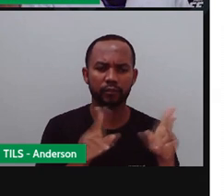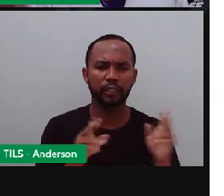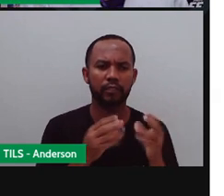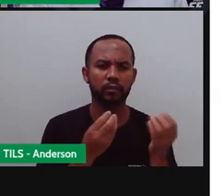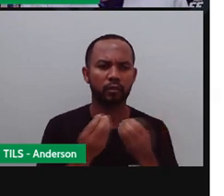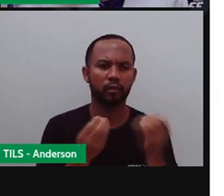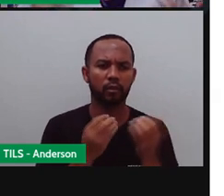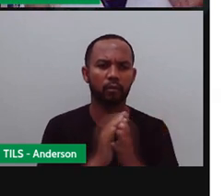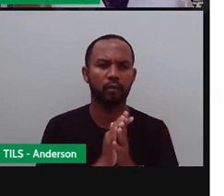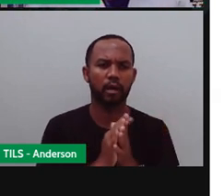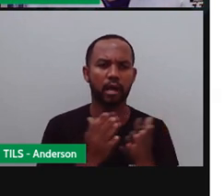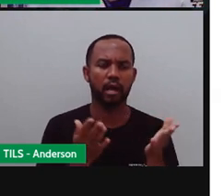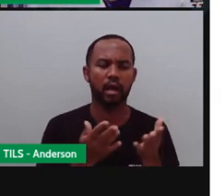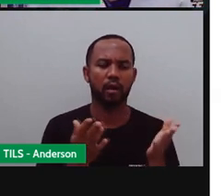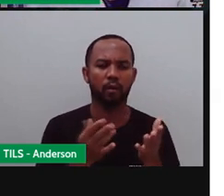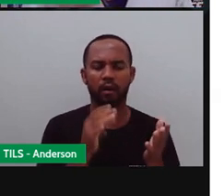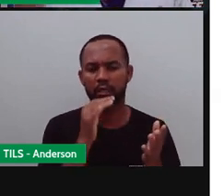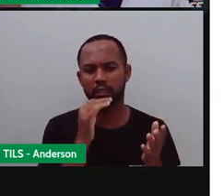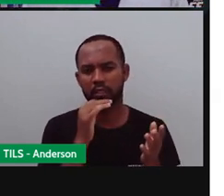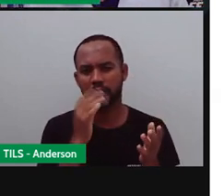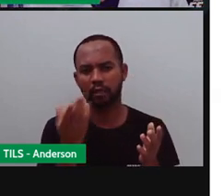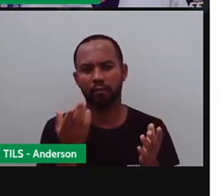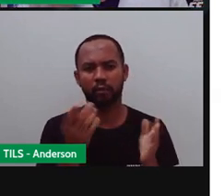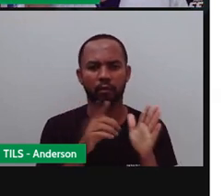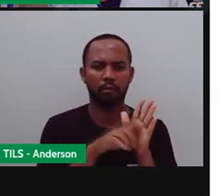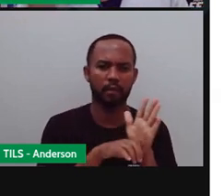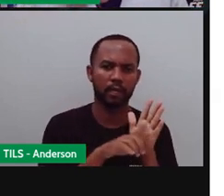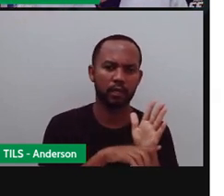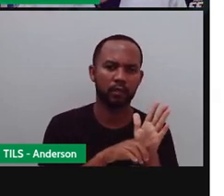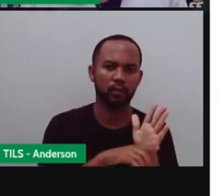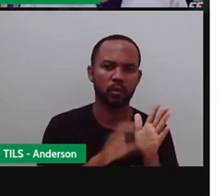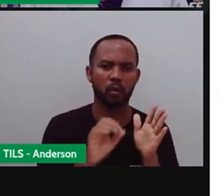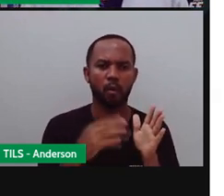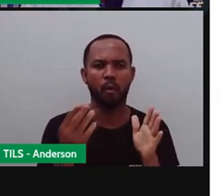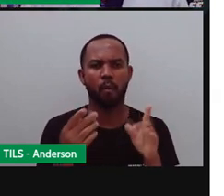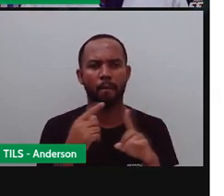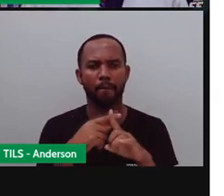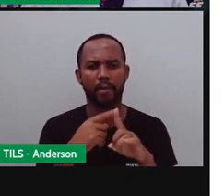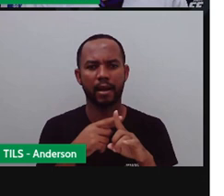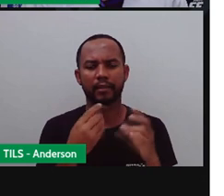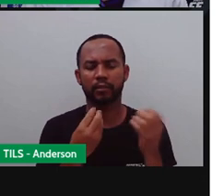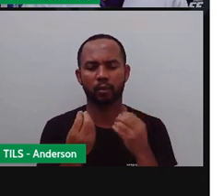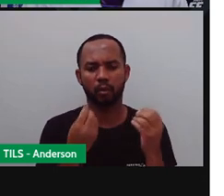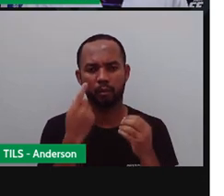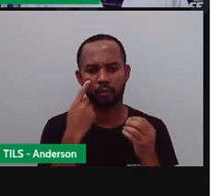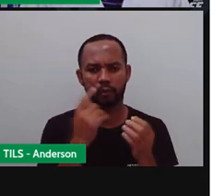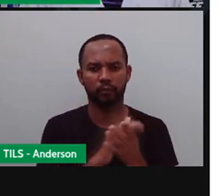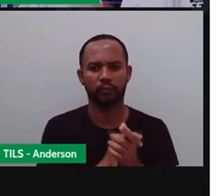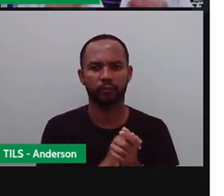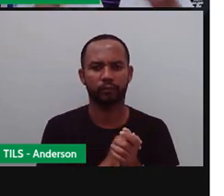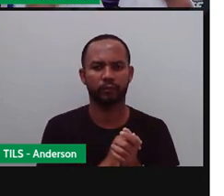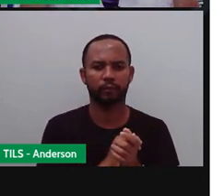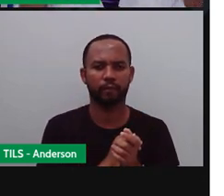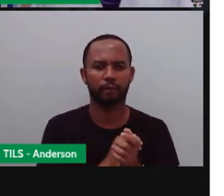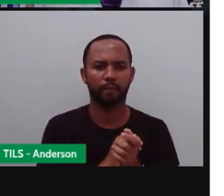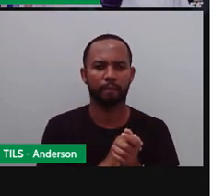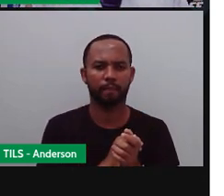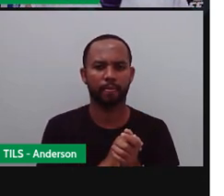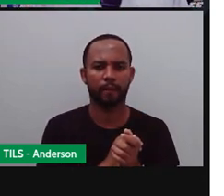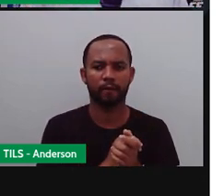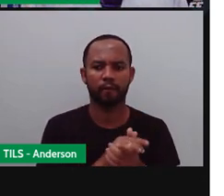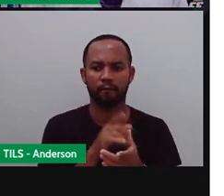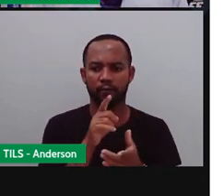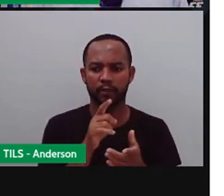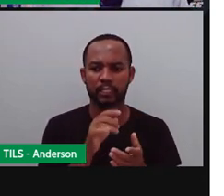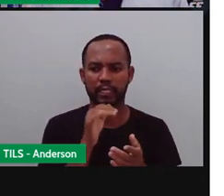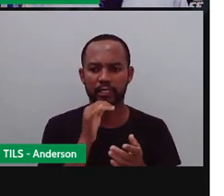E agora, ao invés de estar usando para adição ou para em multiplicação, a gente vai fazer o quê? A subtração. ó. Se vocês